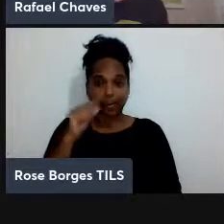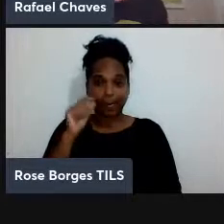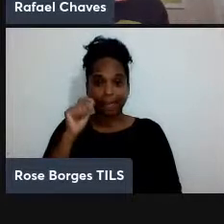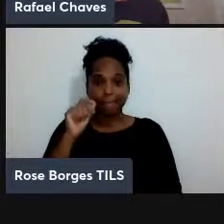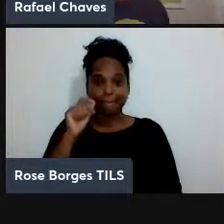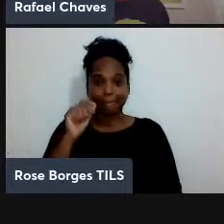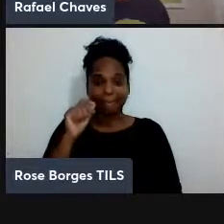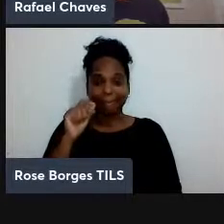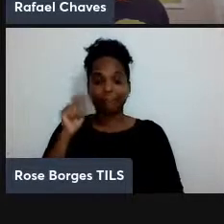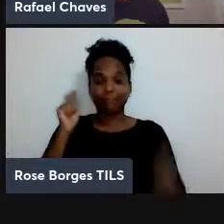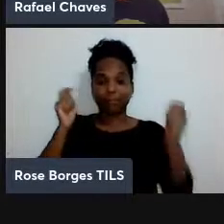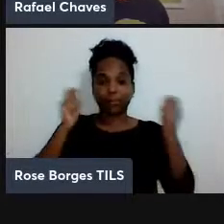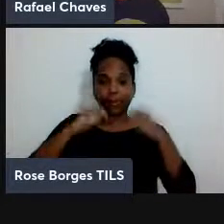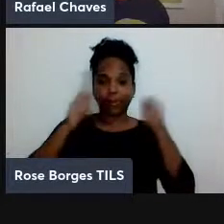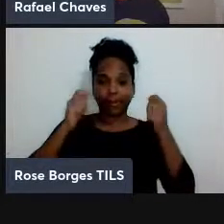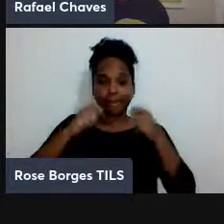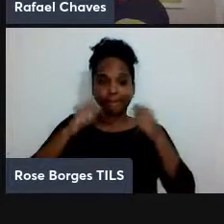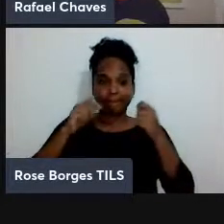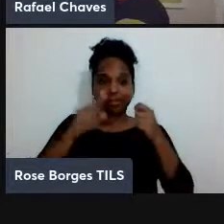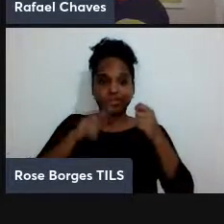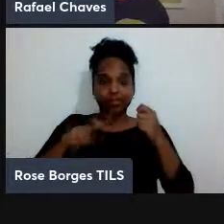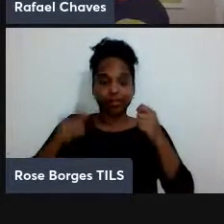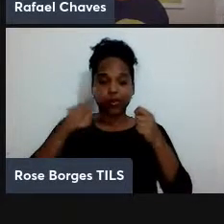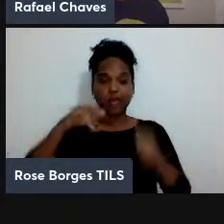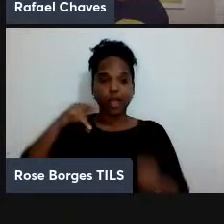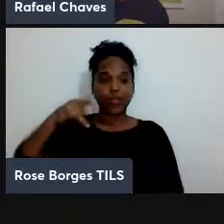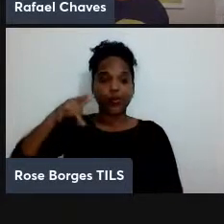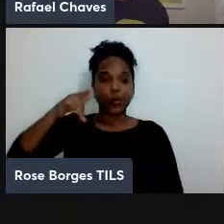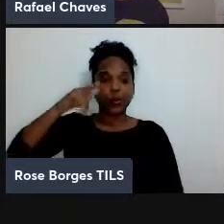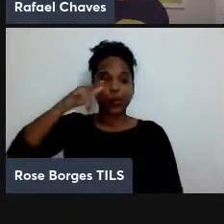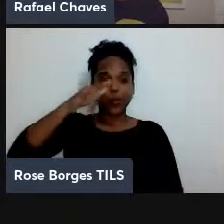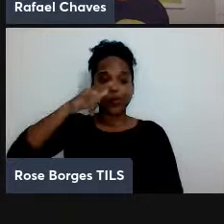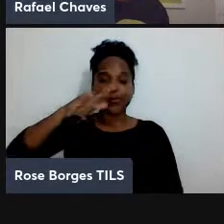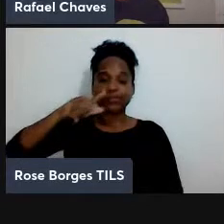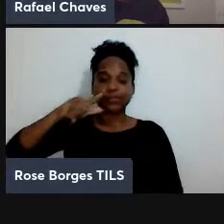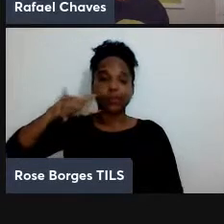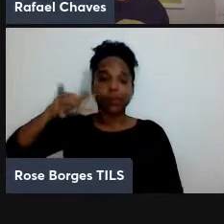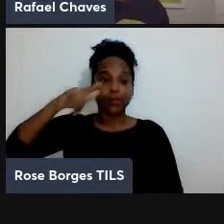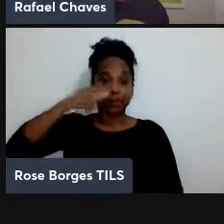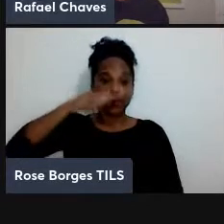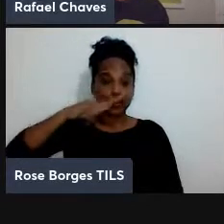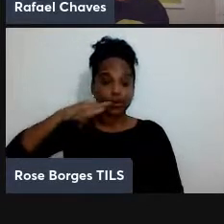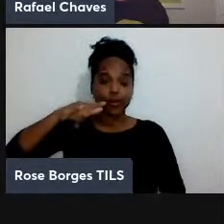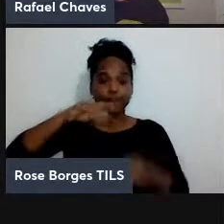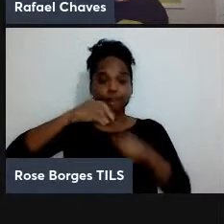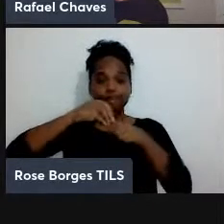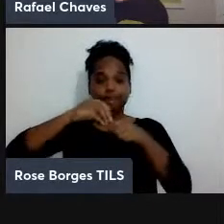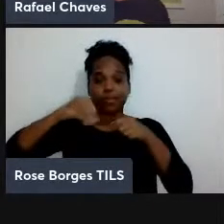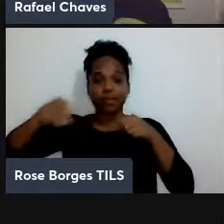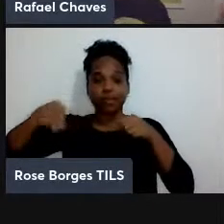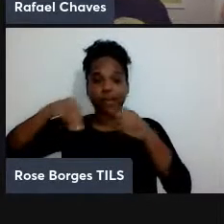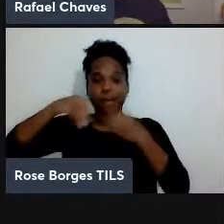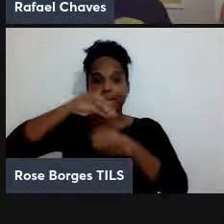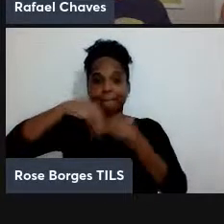viabilidade de se usar drones para distribuir emaranhamento então eu tenho dois pontos aqui